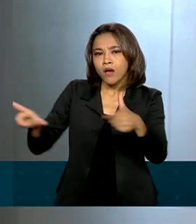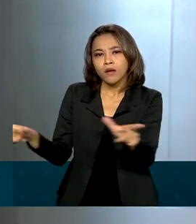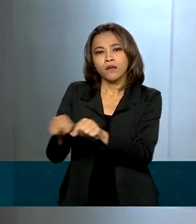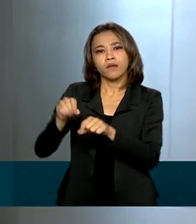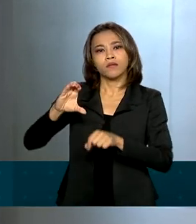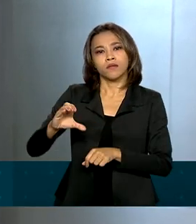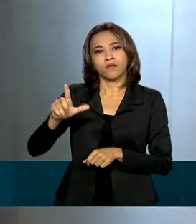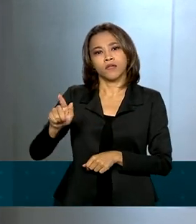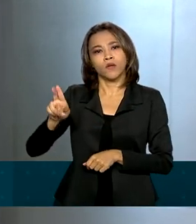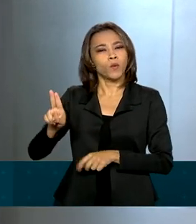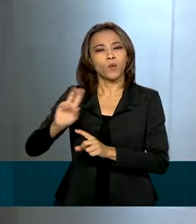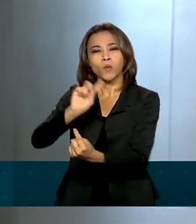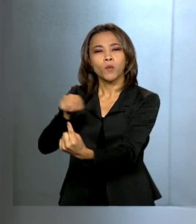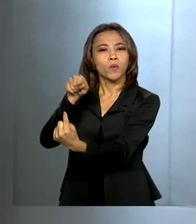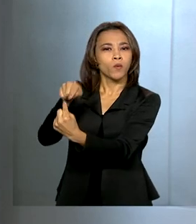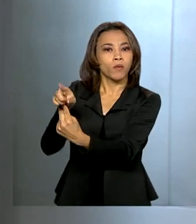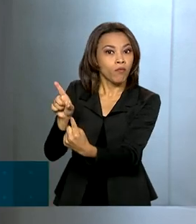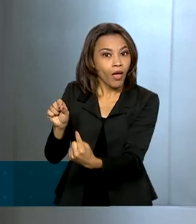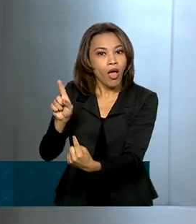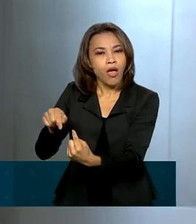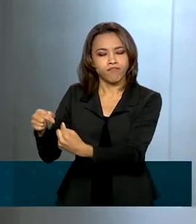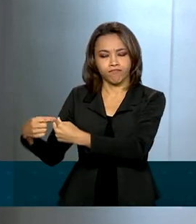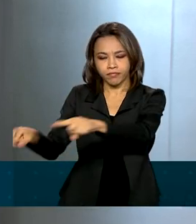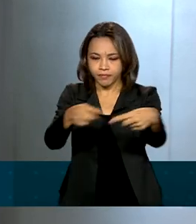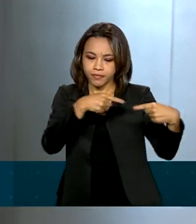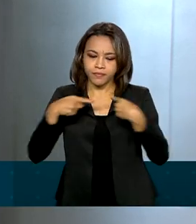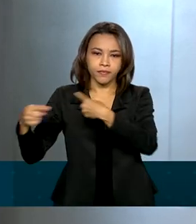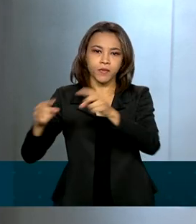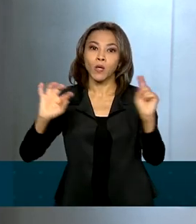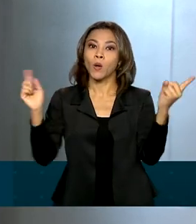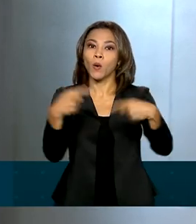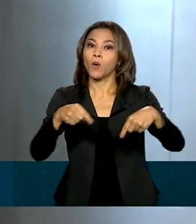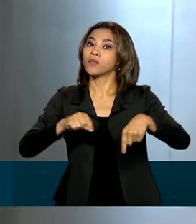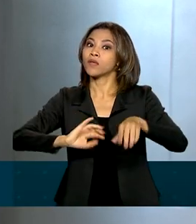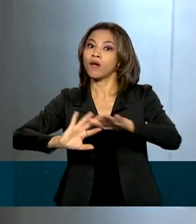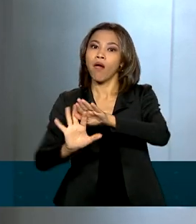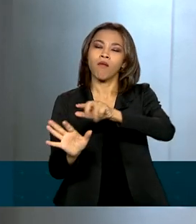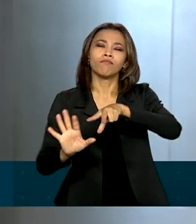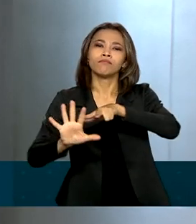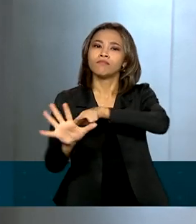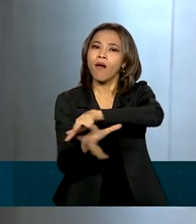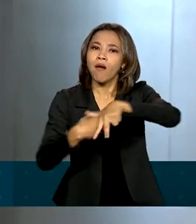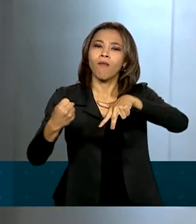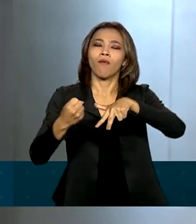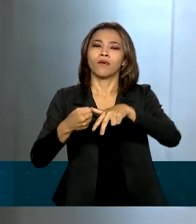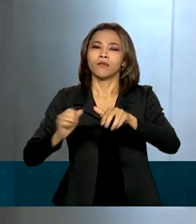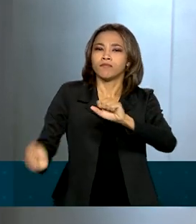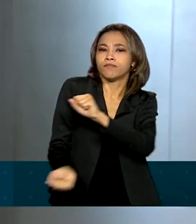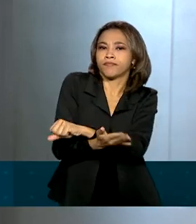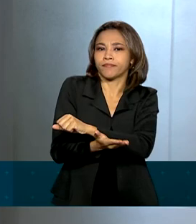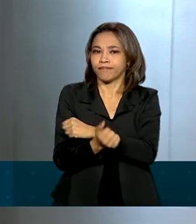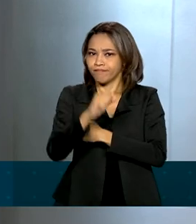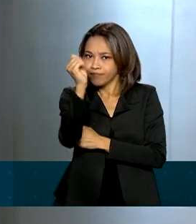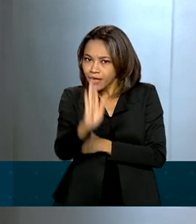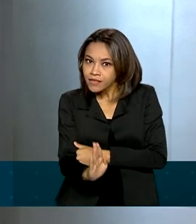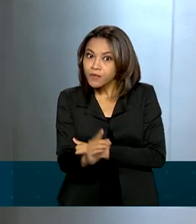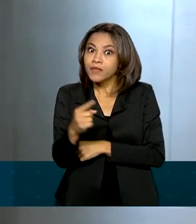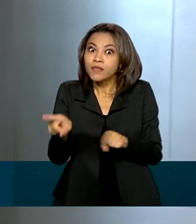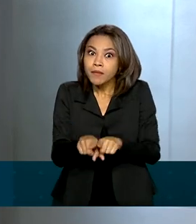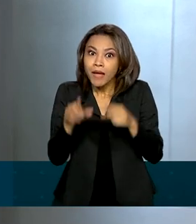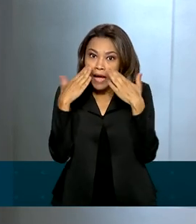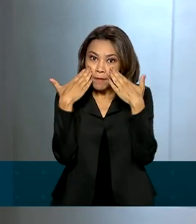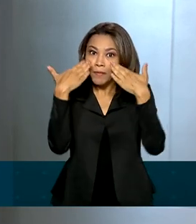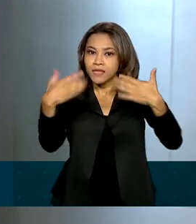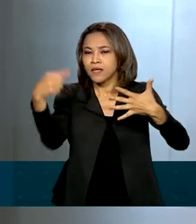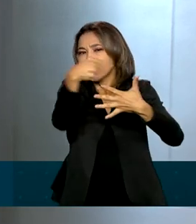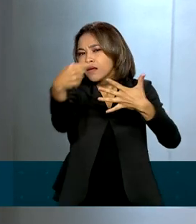da União tem o objetivo de debater o combate à corrupção no país e também de apresentar as principais